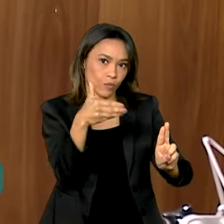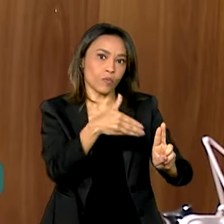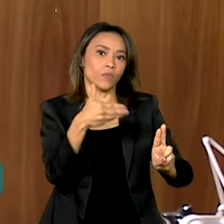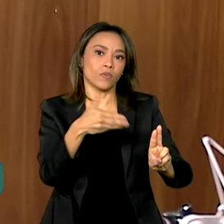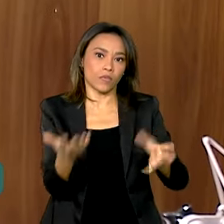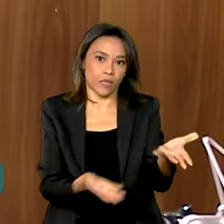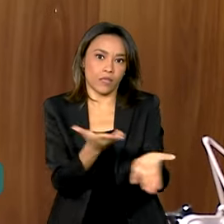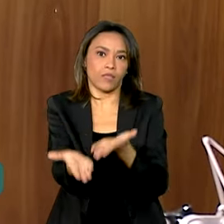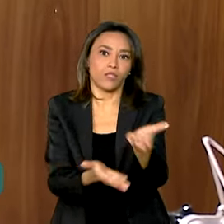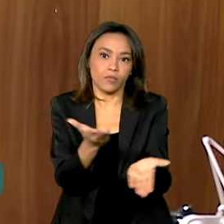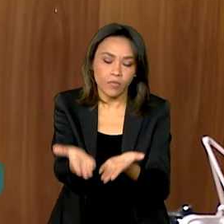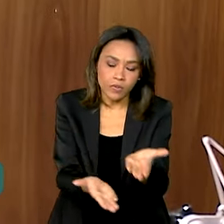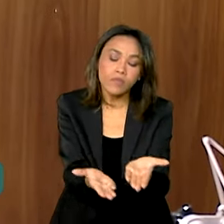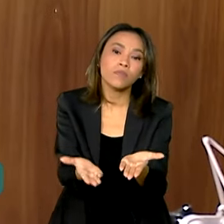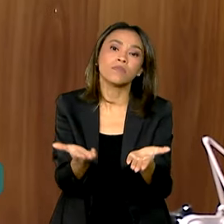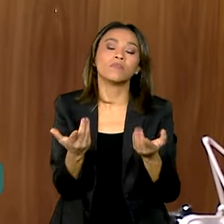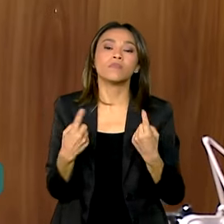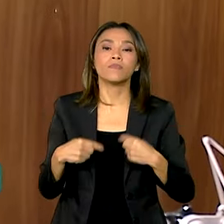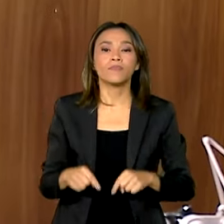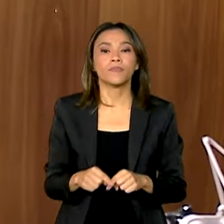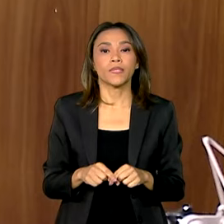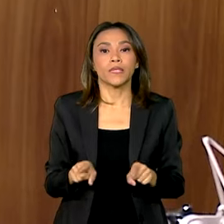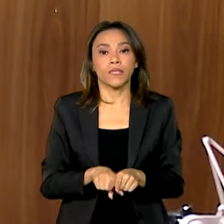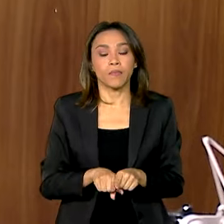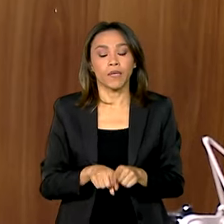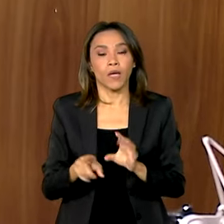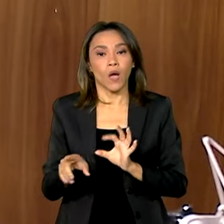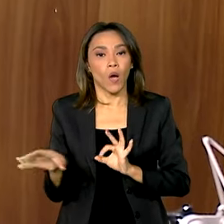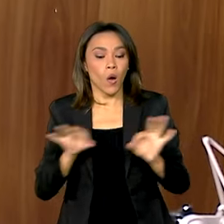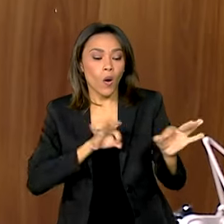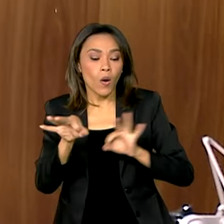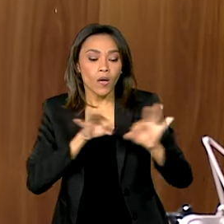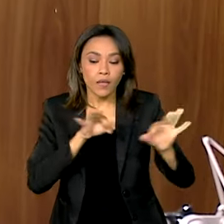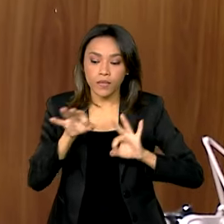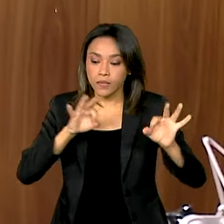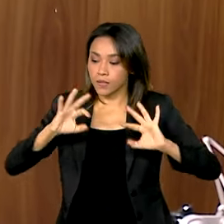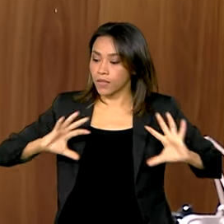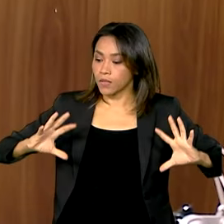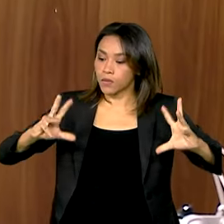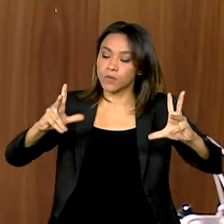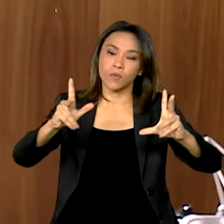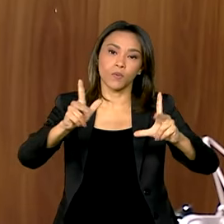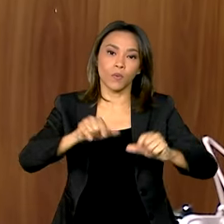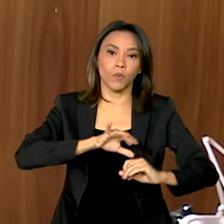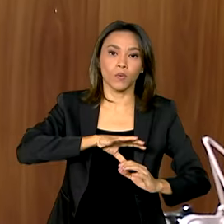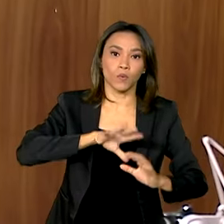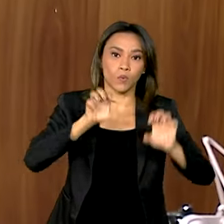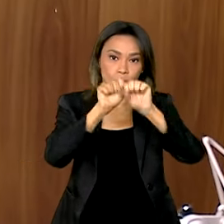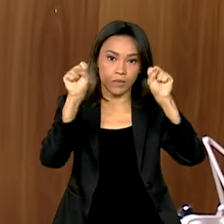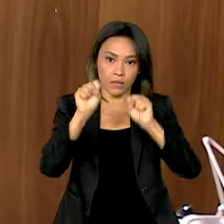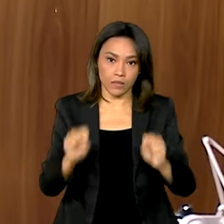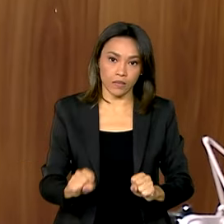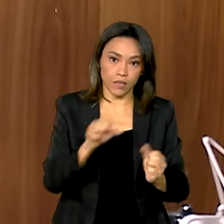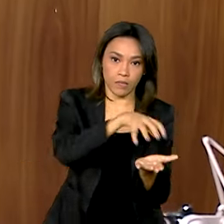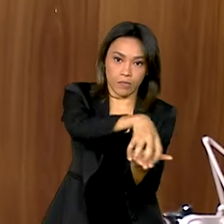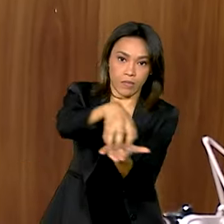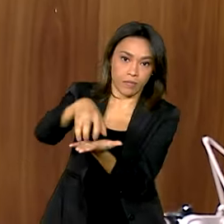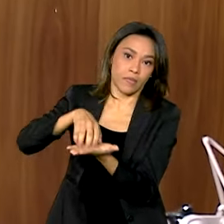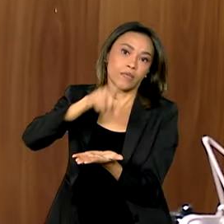as regiões de saúde, e organizando toda a rede para melhor atender aos